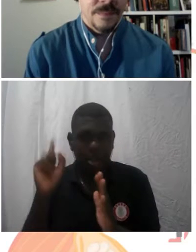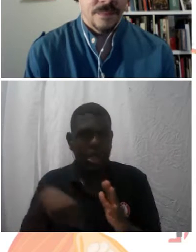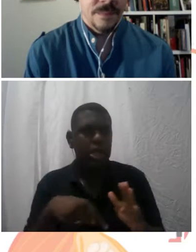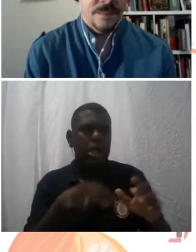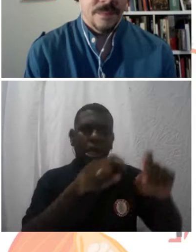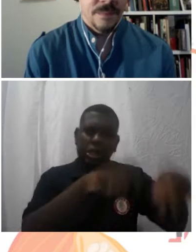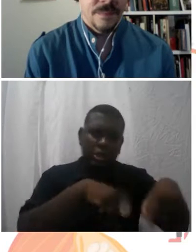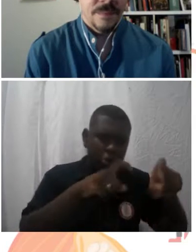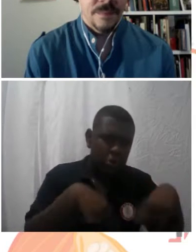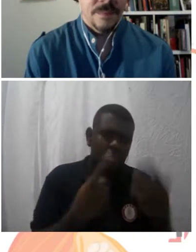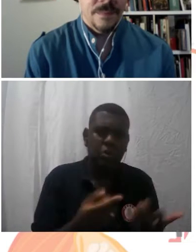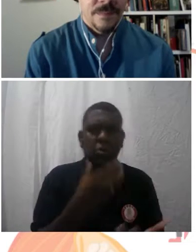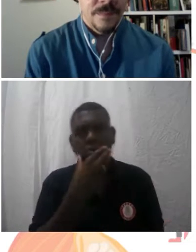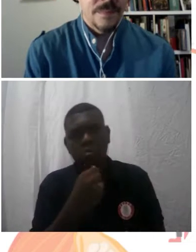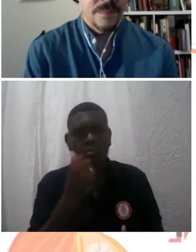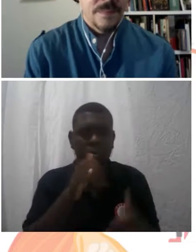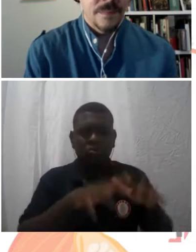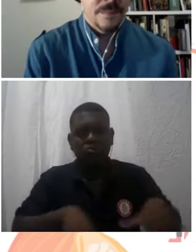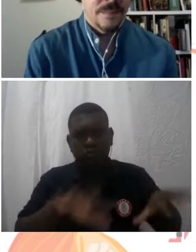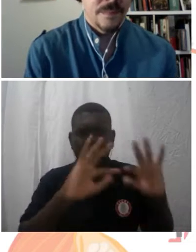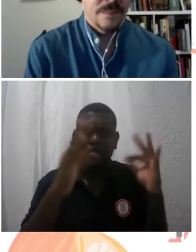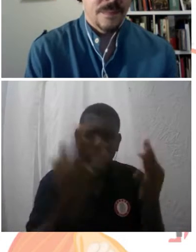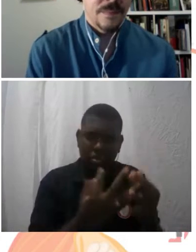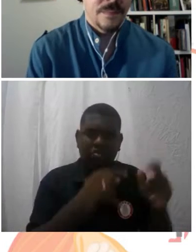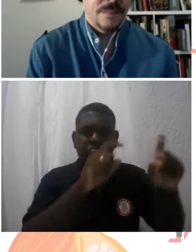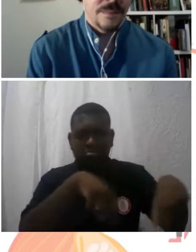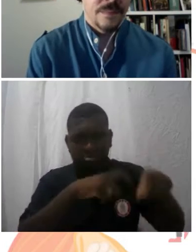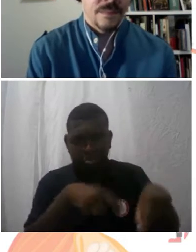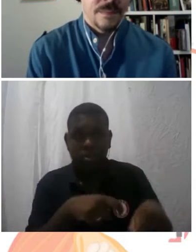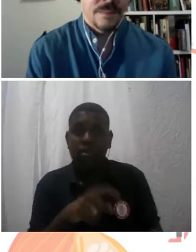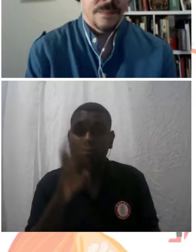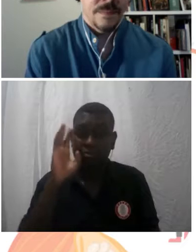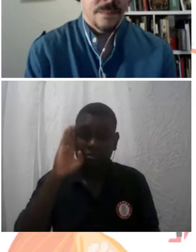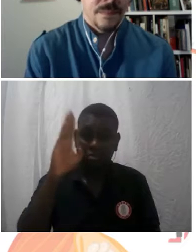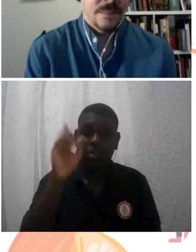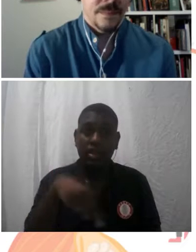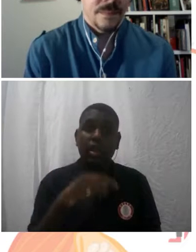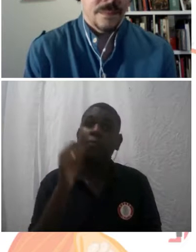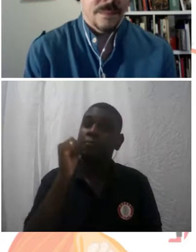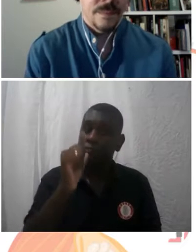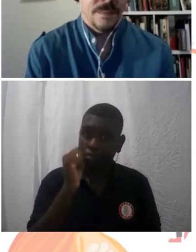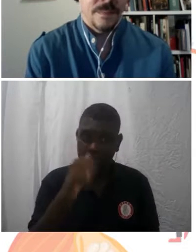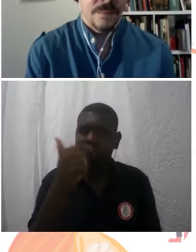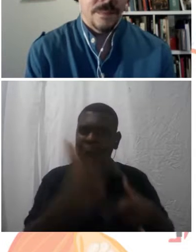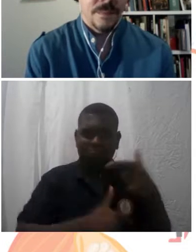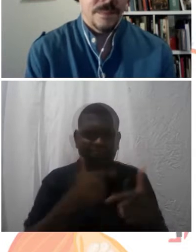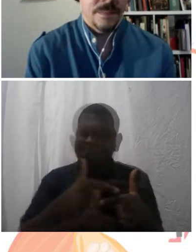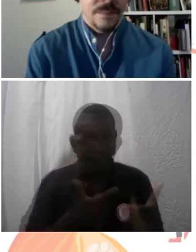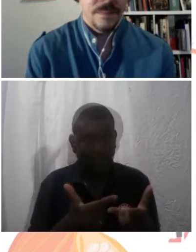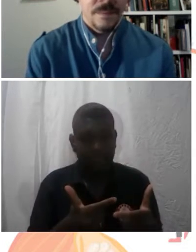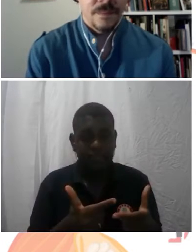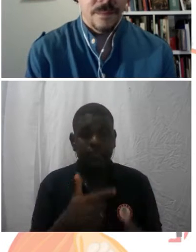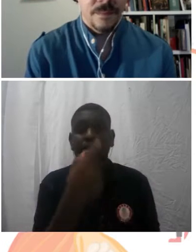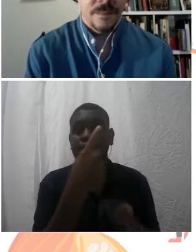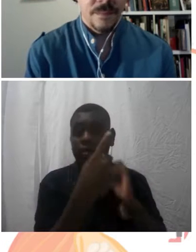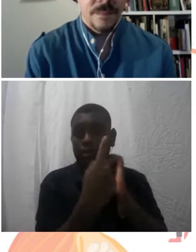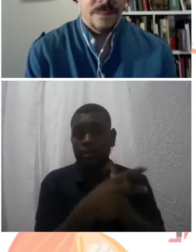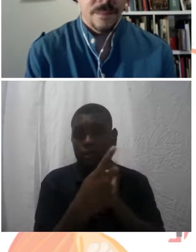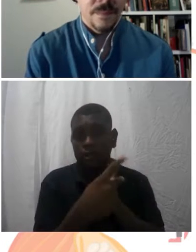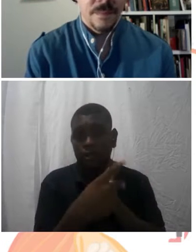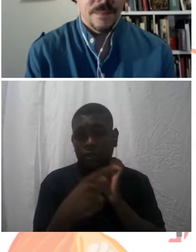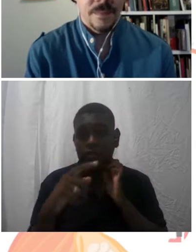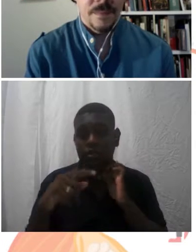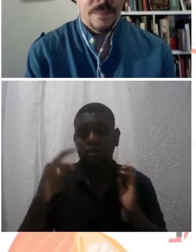as agricultoras familiares principalmente, o trabalho das mulheres sempre foi muito importante aqui para a Coppercook. A partir dessa